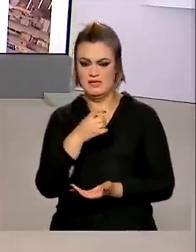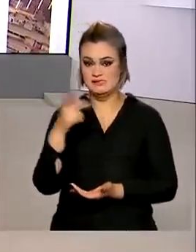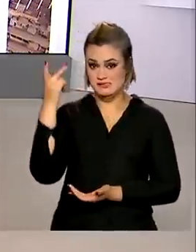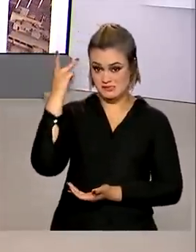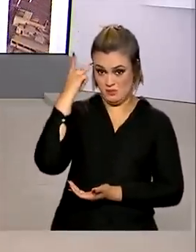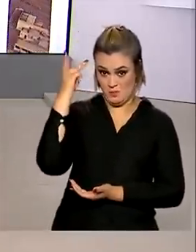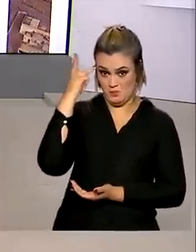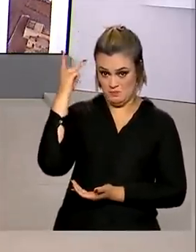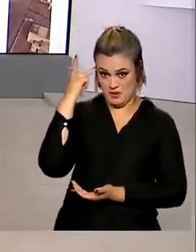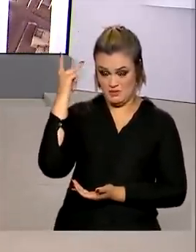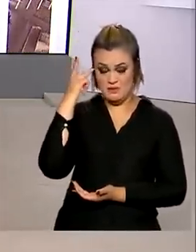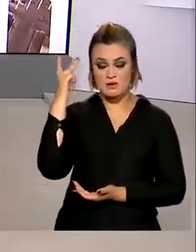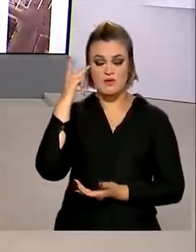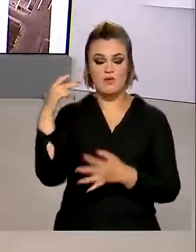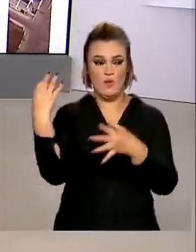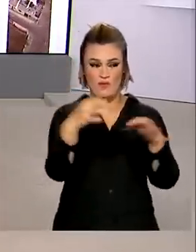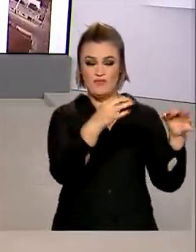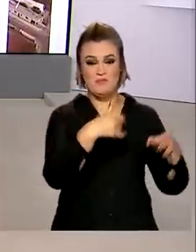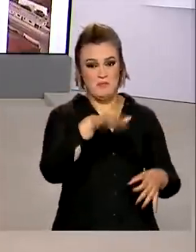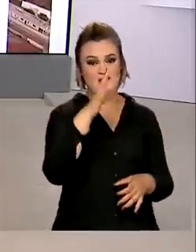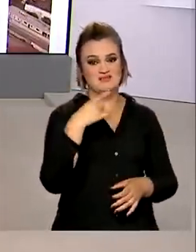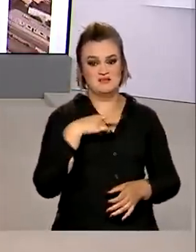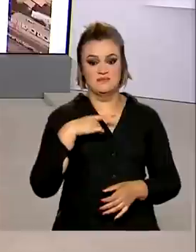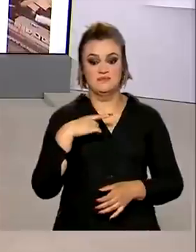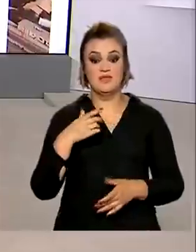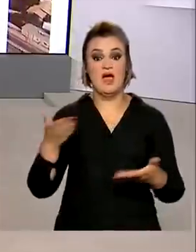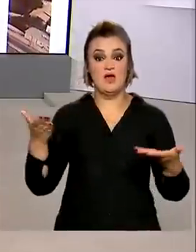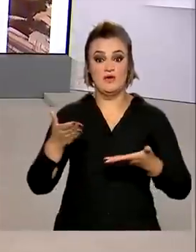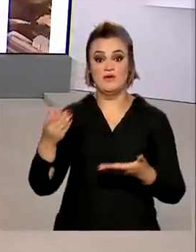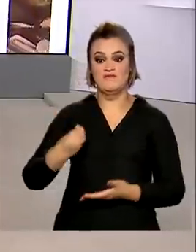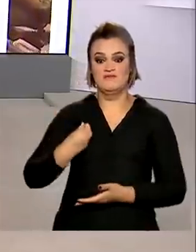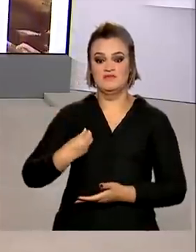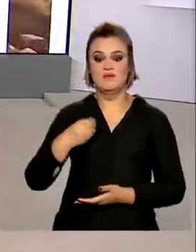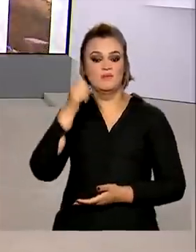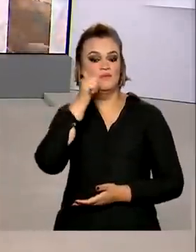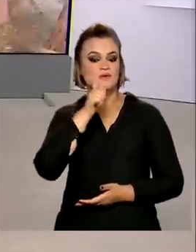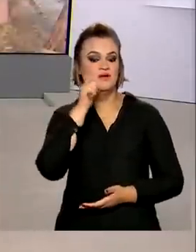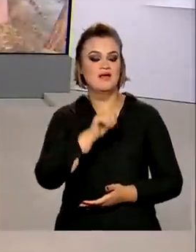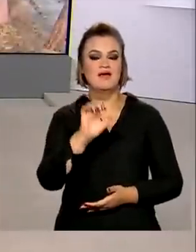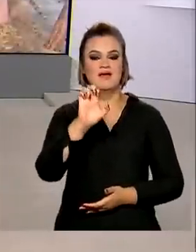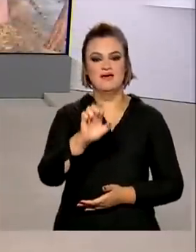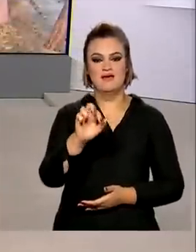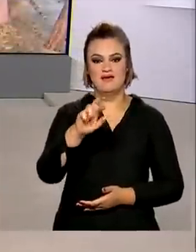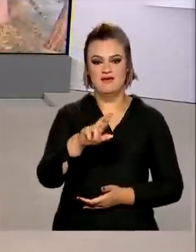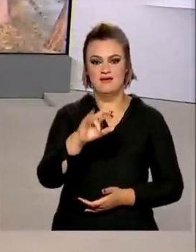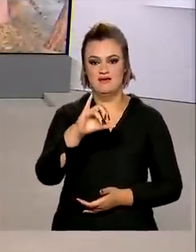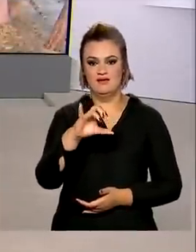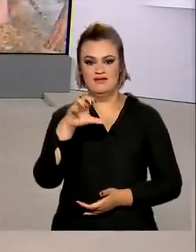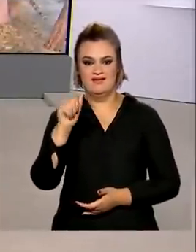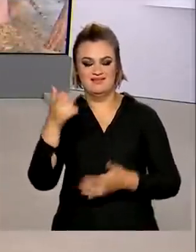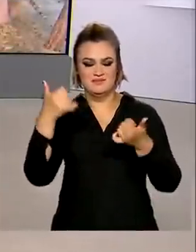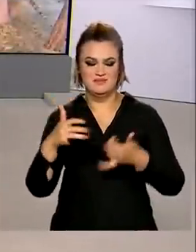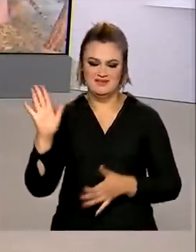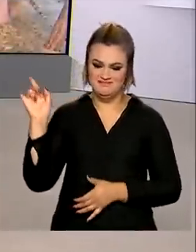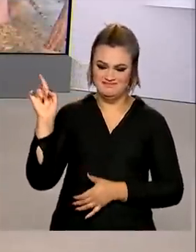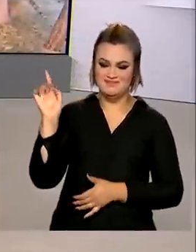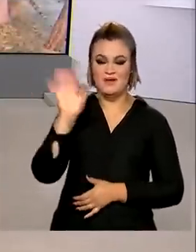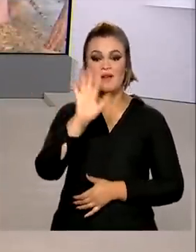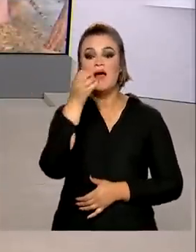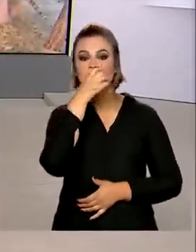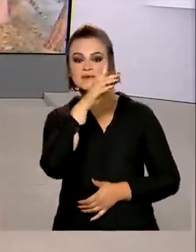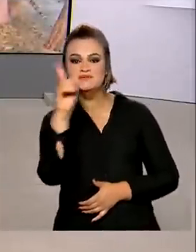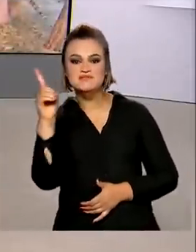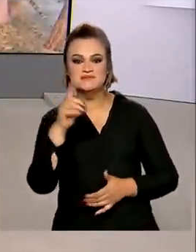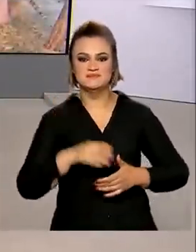concerna a maior parte dos casos. E é pra lá que vamos agora conversar ao vivo com a repórter Erika Pinheiro. Oi, Erika, bom dia pra você.